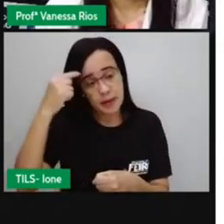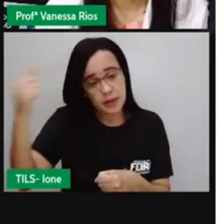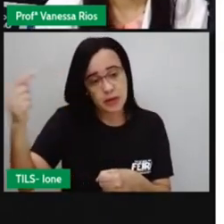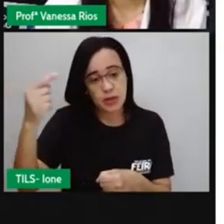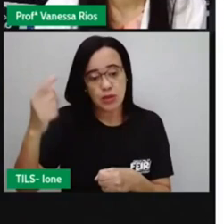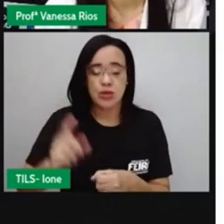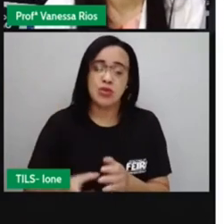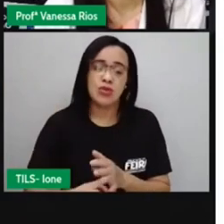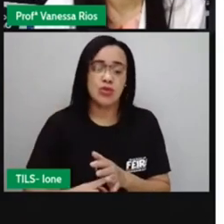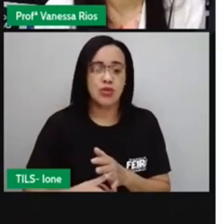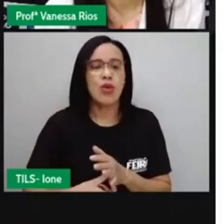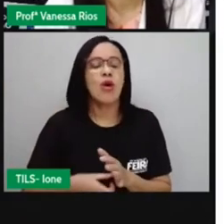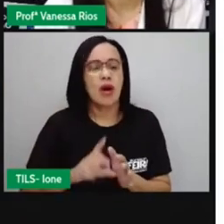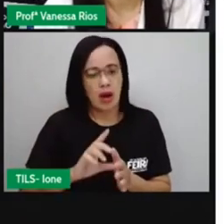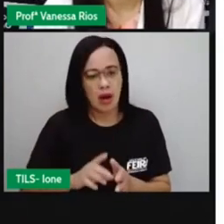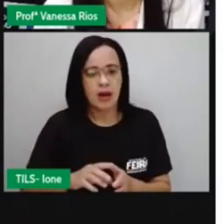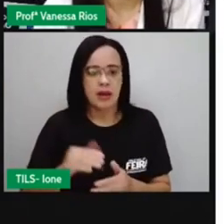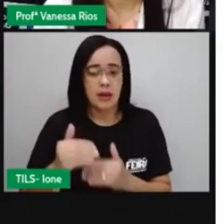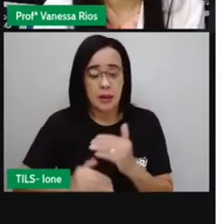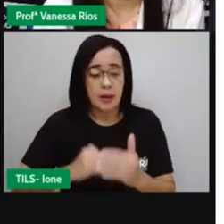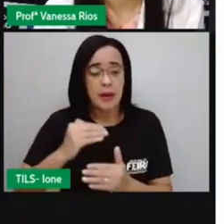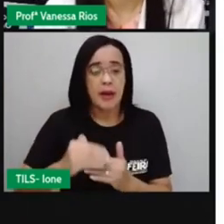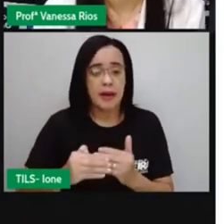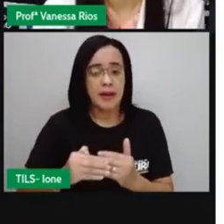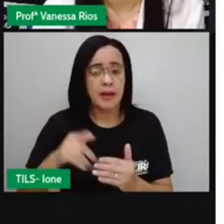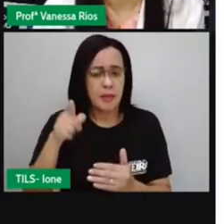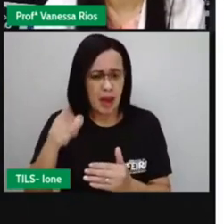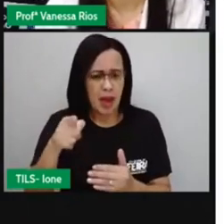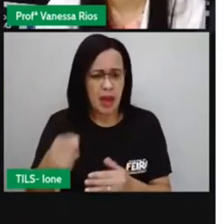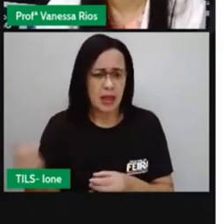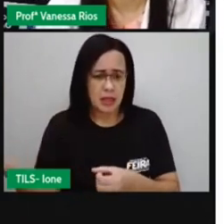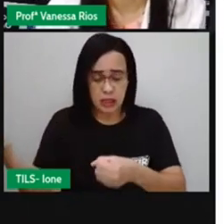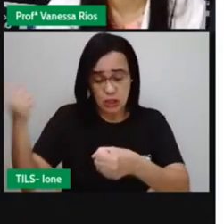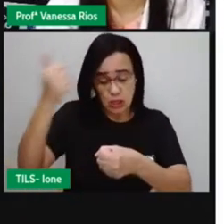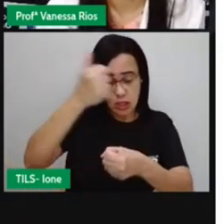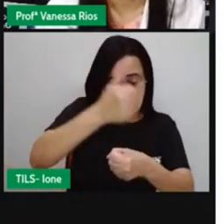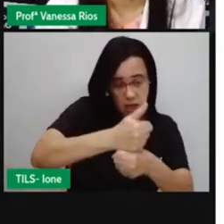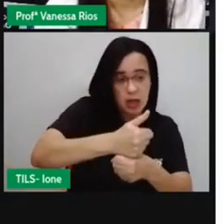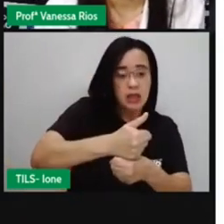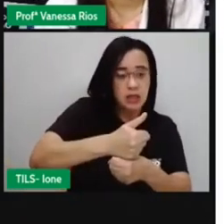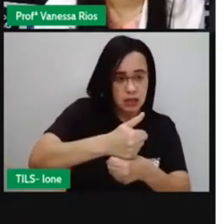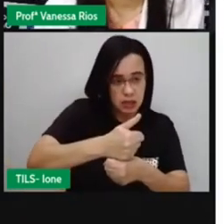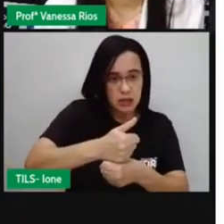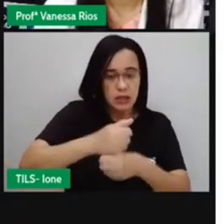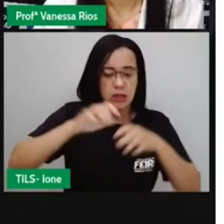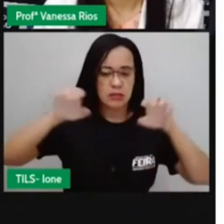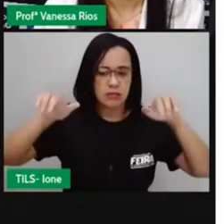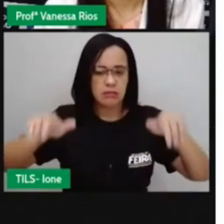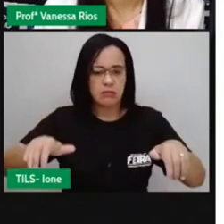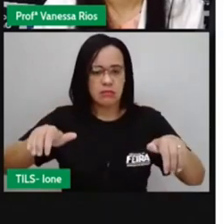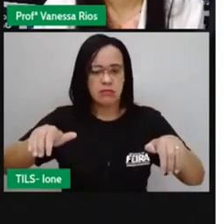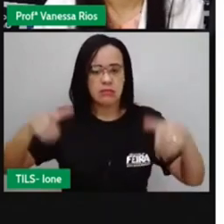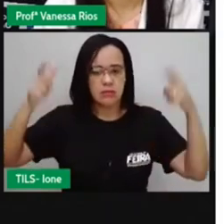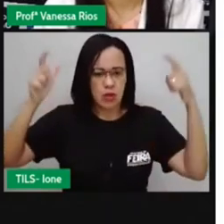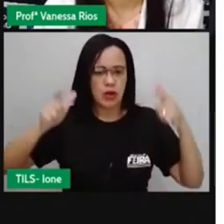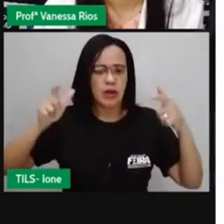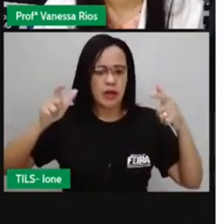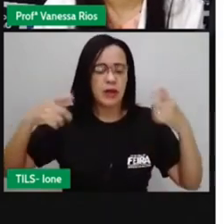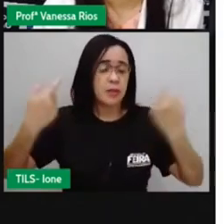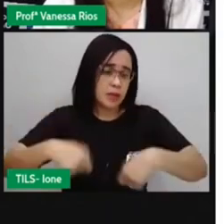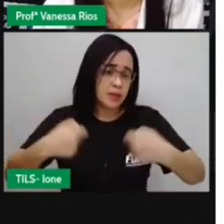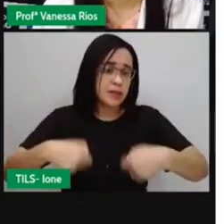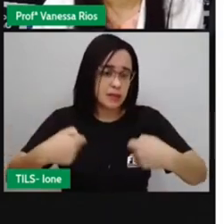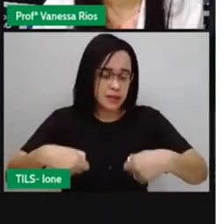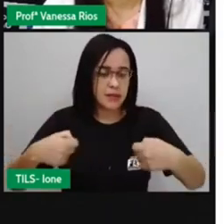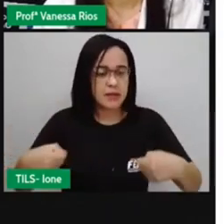maioridade para que Dom Pedro II pudesse assumir logo o trono. É interessante a gente observar que,